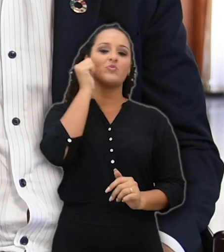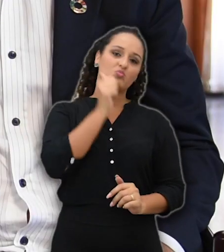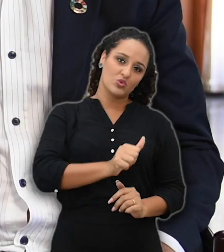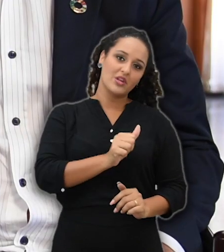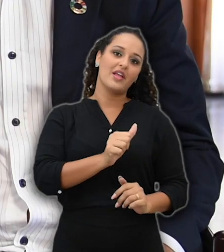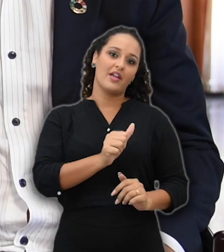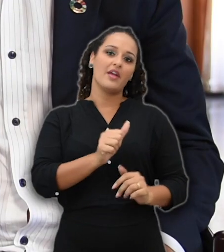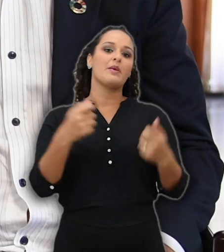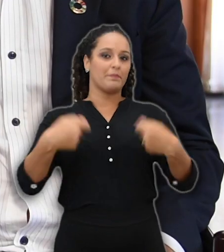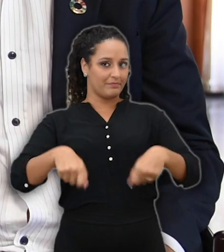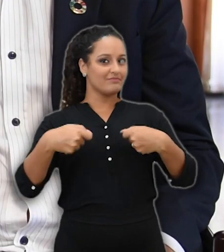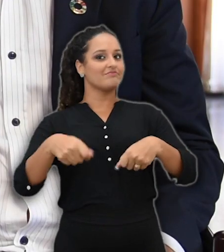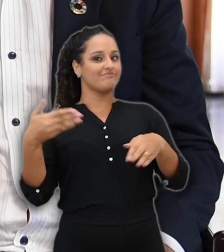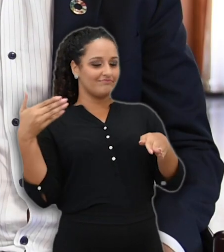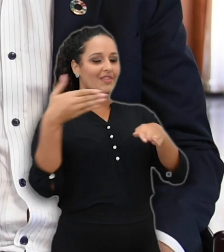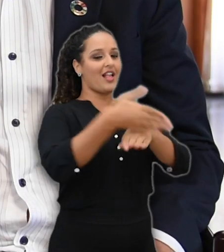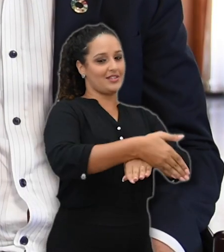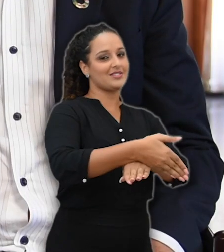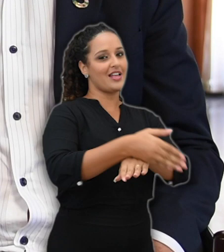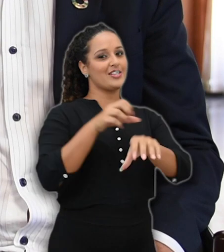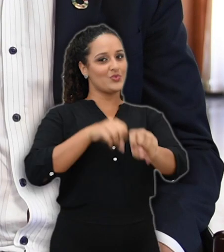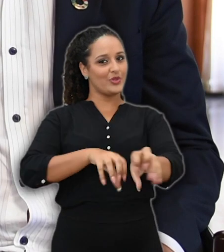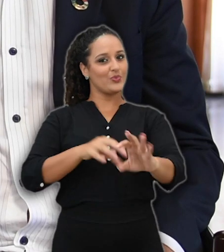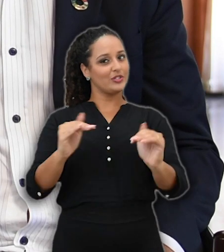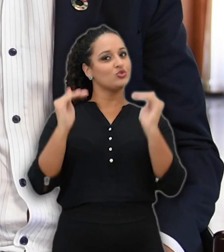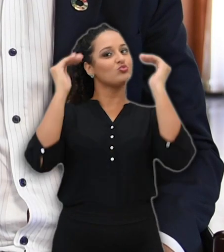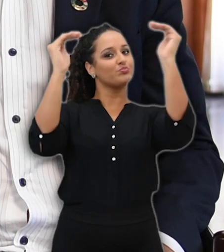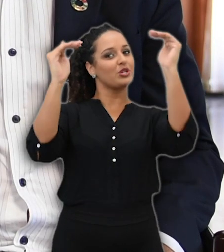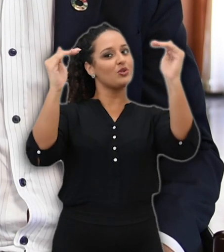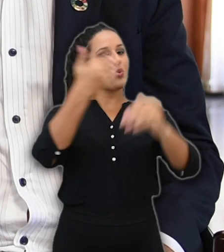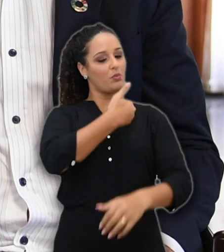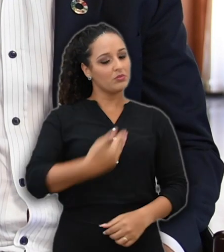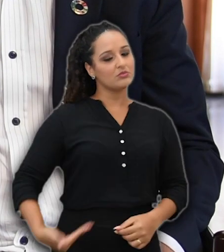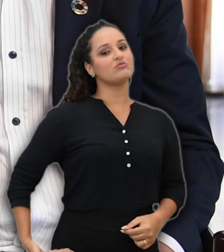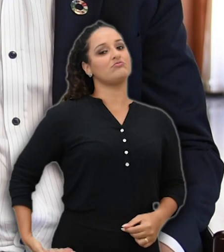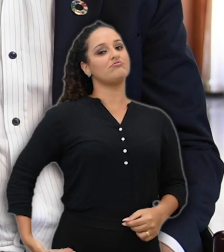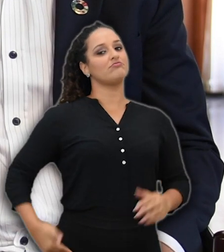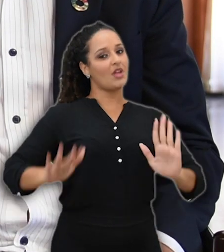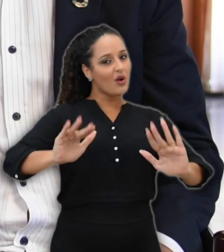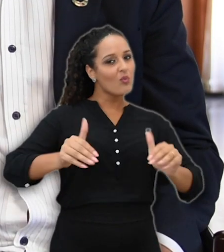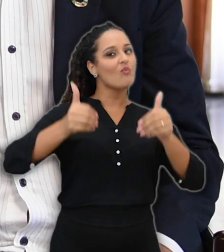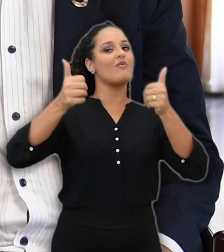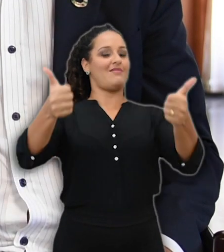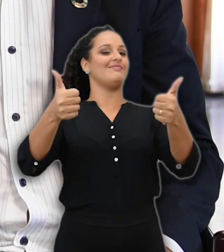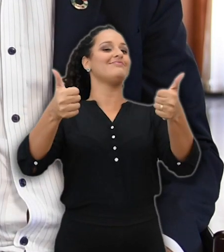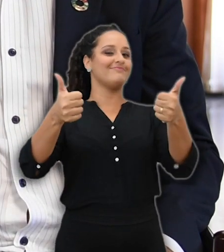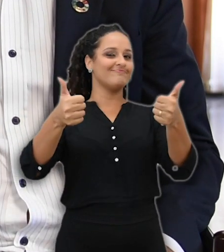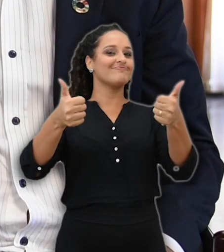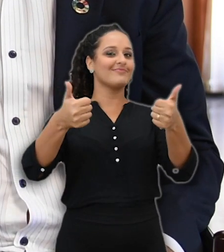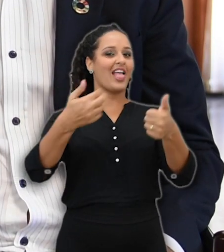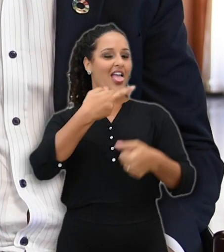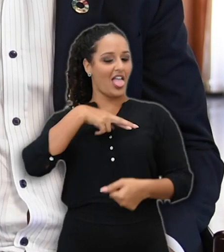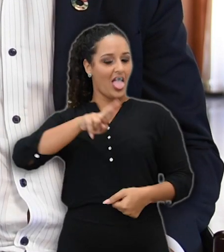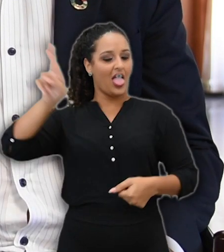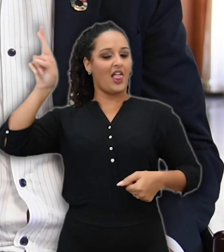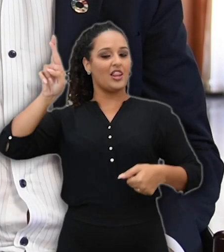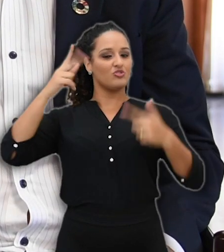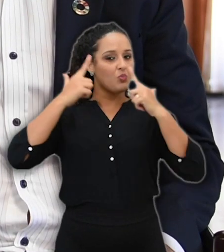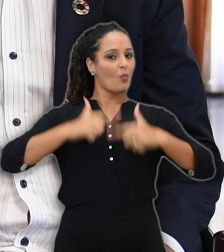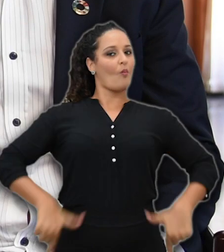todos e todas devem ter acesso a uma educação superior pública, de qualidade,